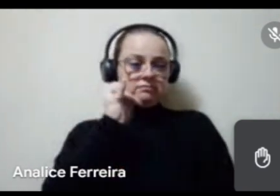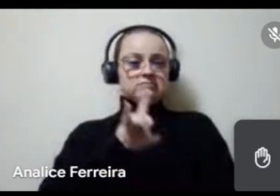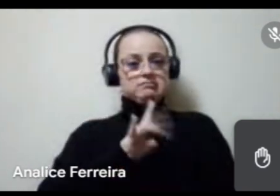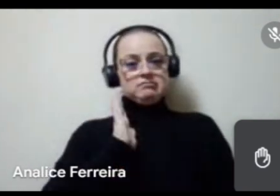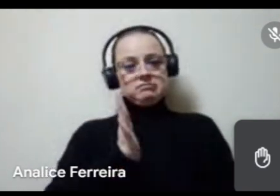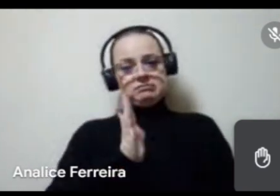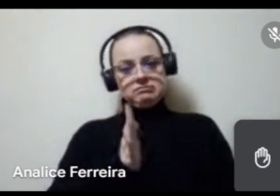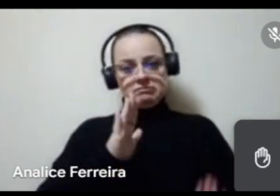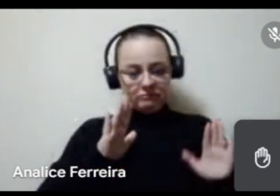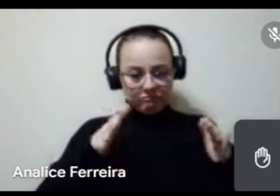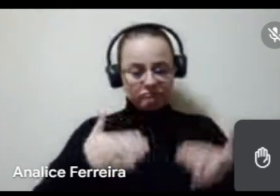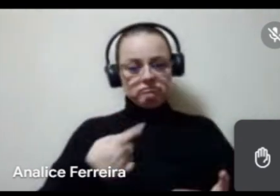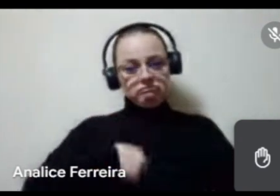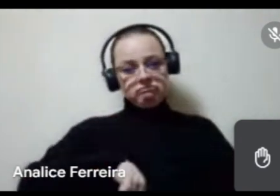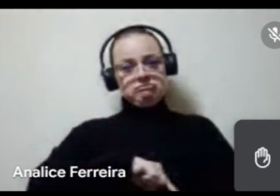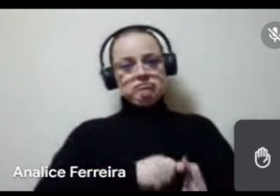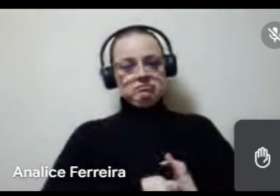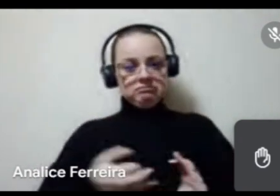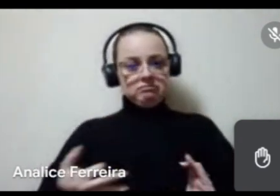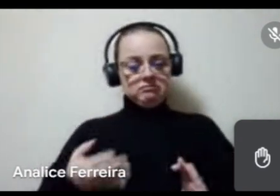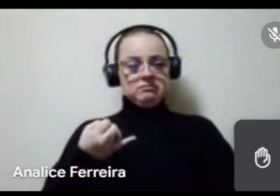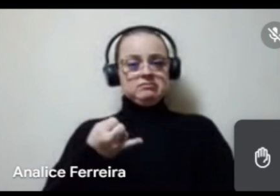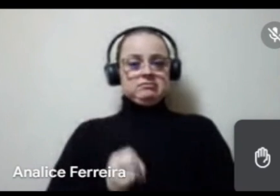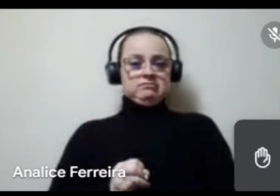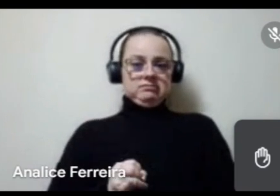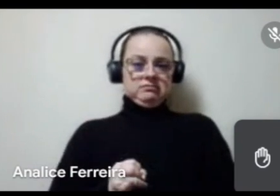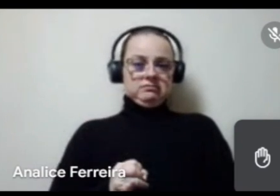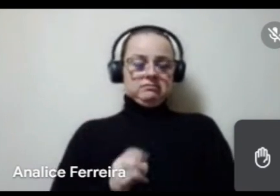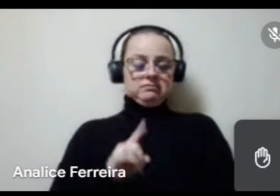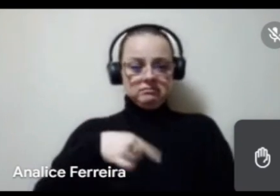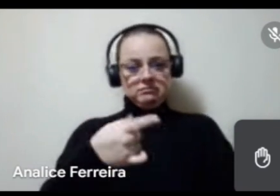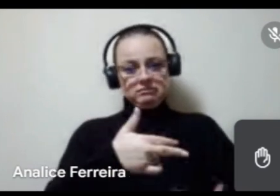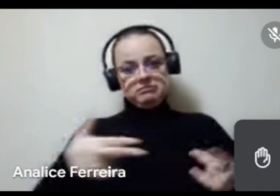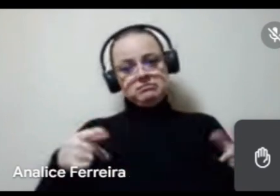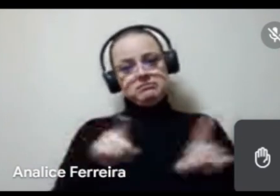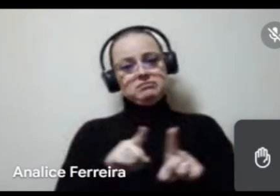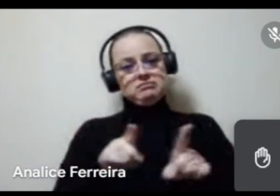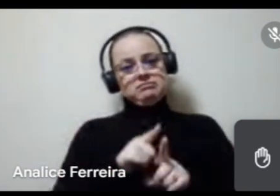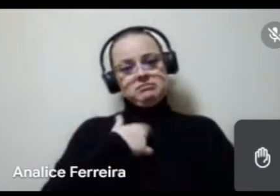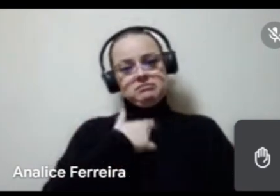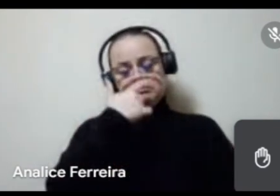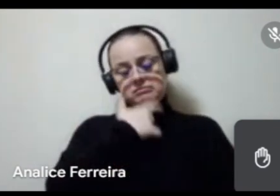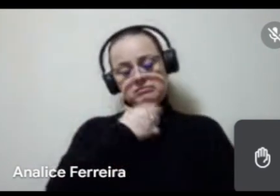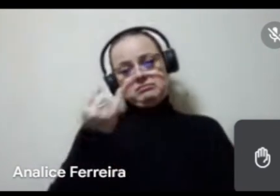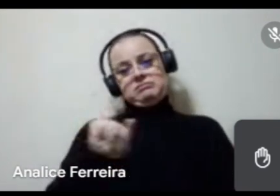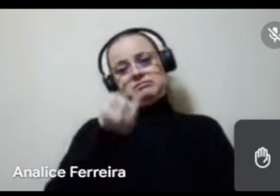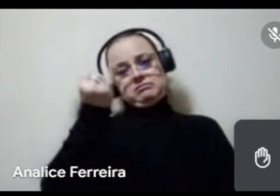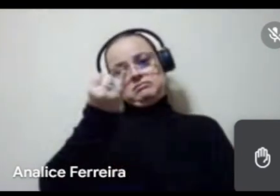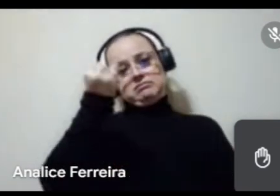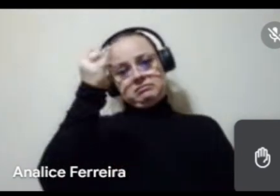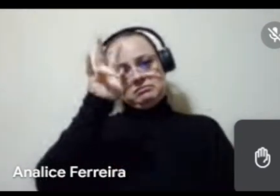voltado para a nossa classe, outra coisa também que eu acho de extrema relevância é a questão